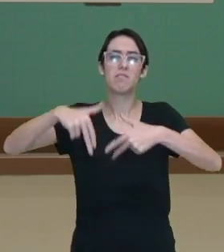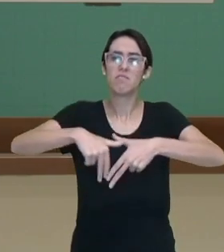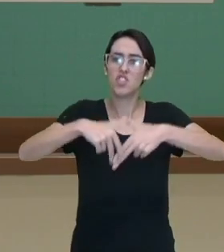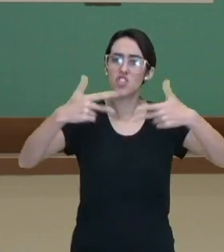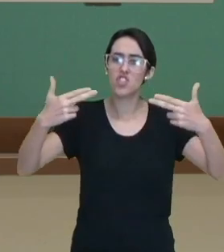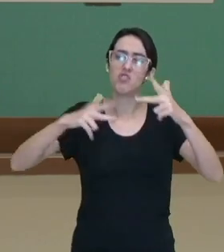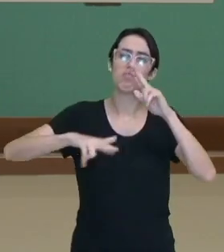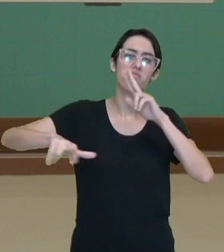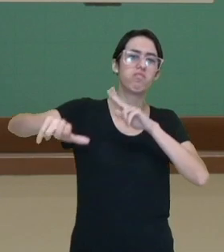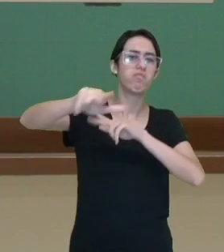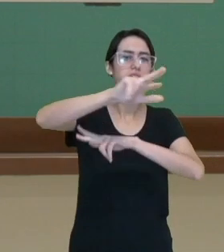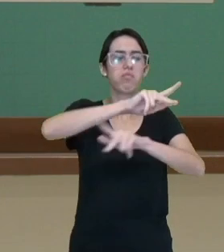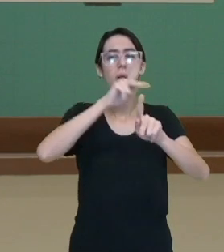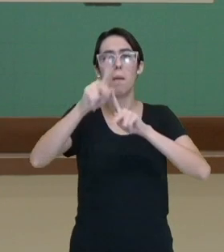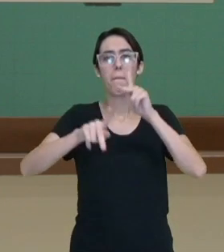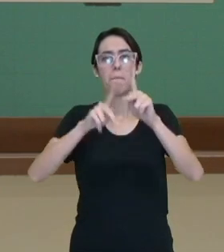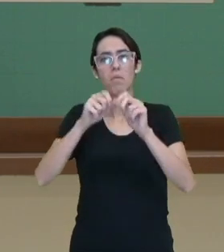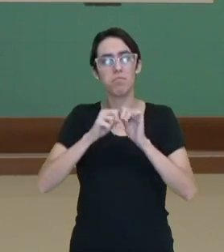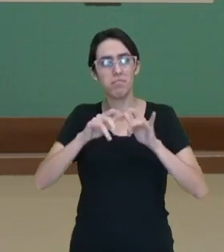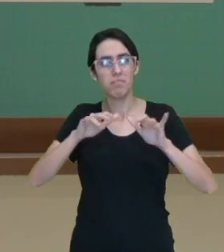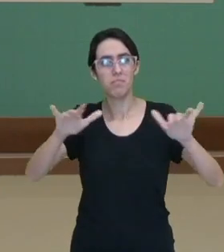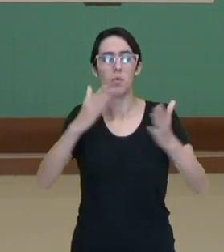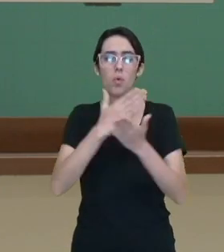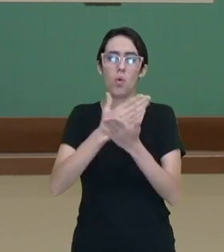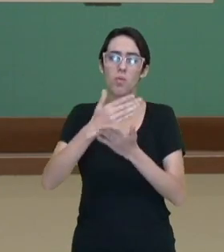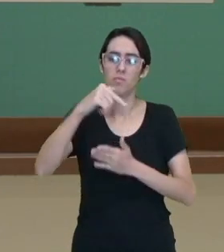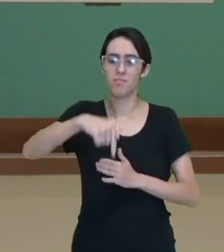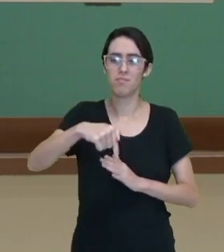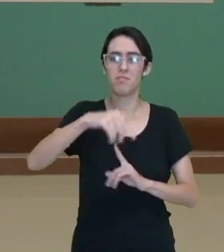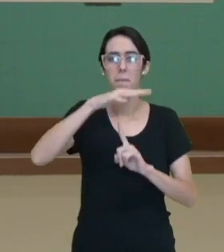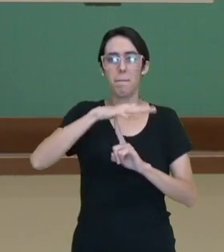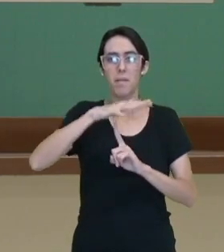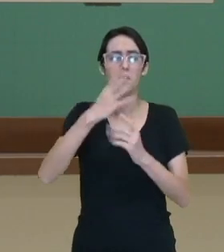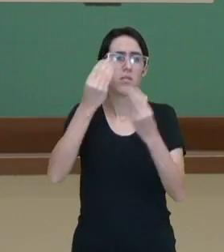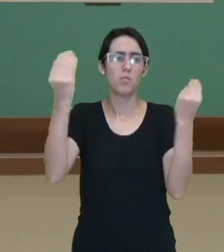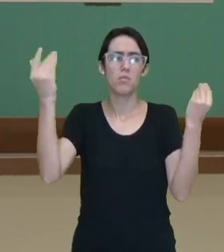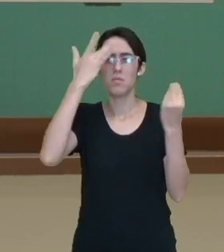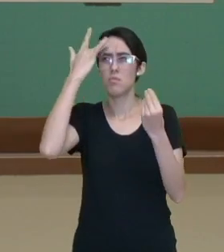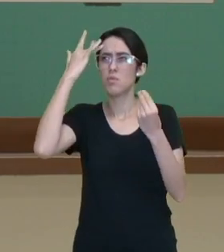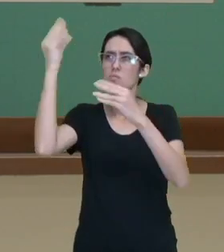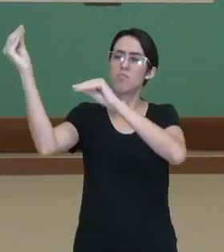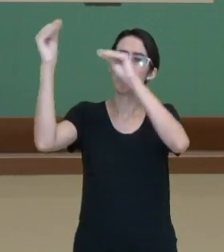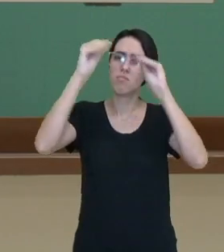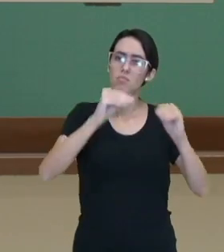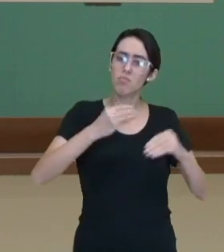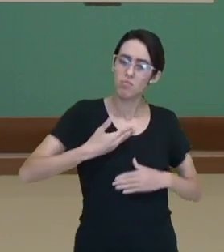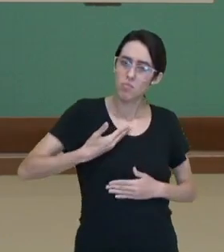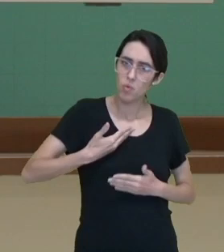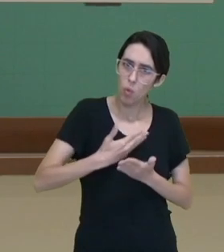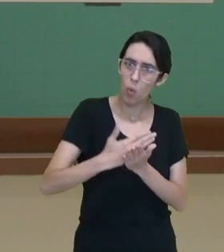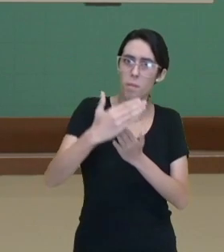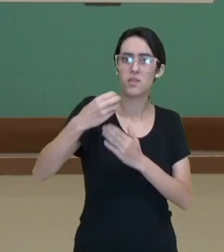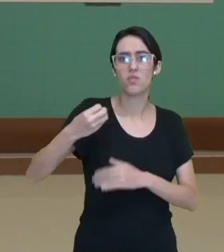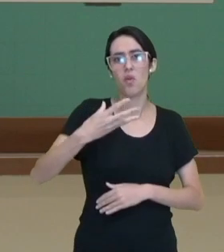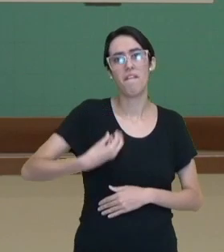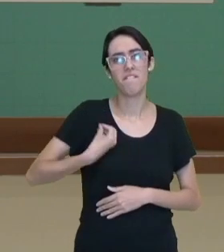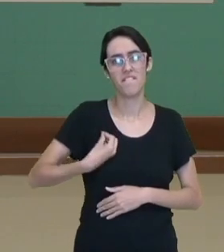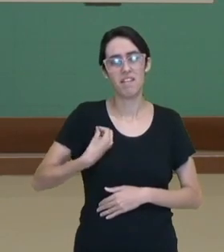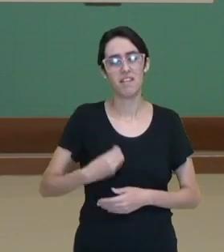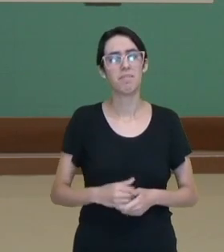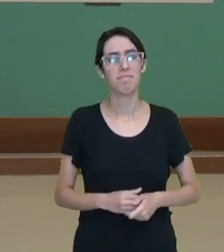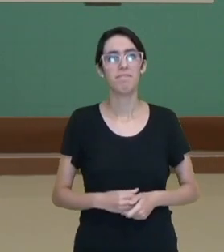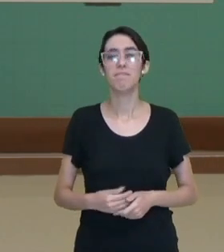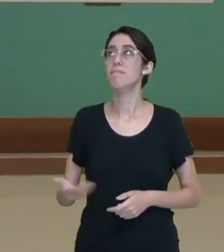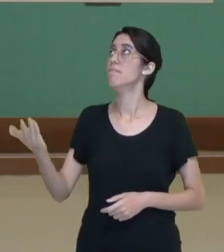escolheram o estado do Paraná para recomeçar, para começar as suas vidas, né? Olha